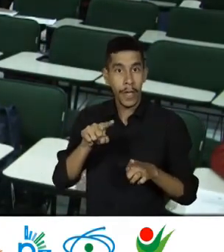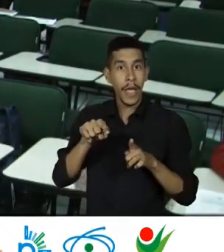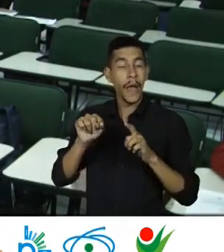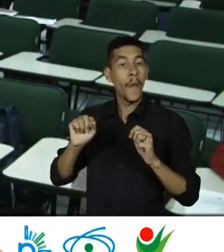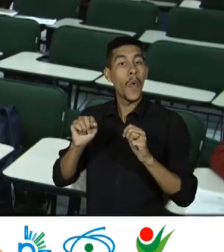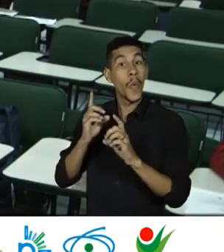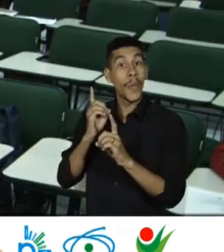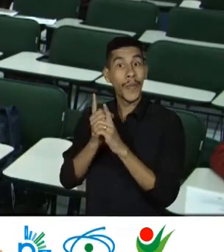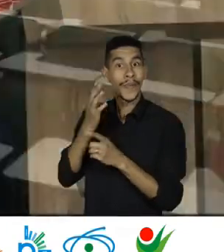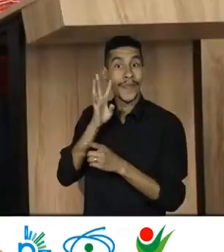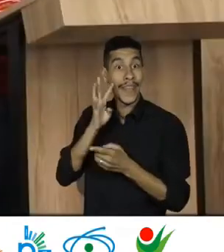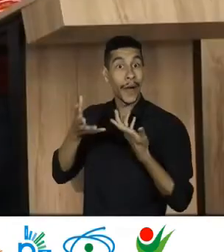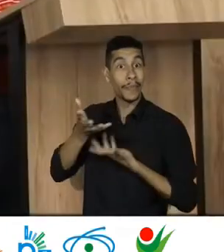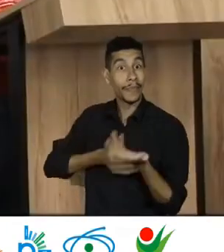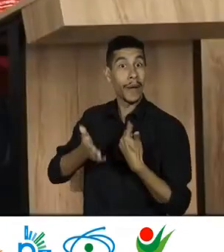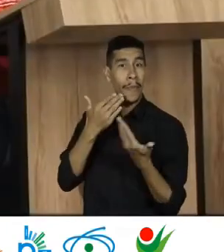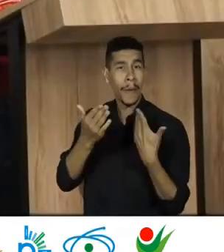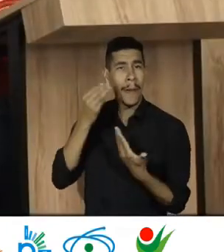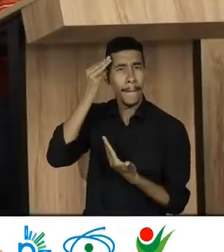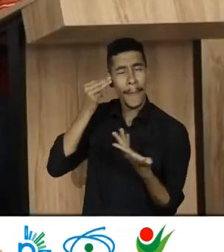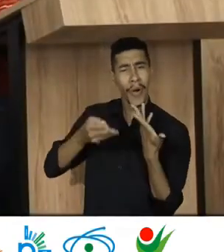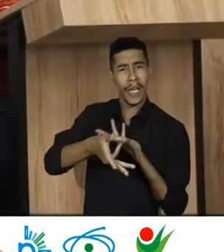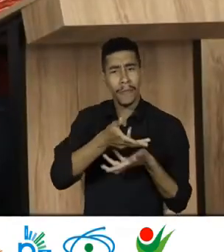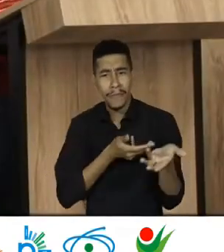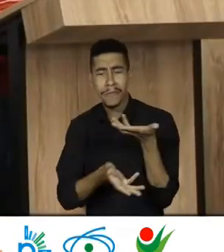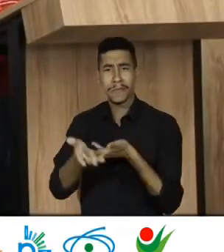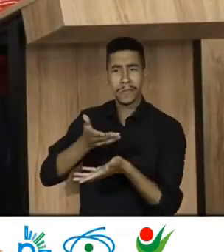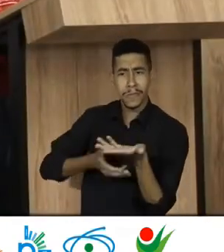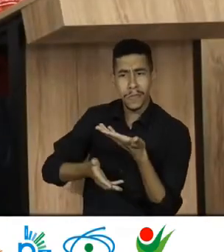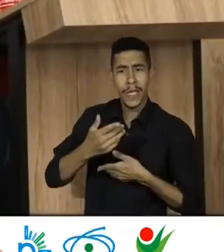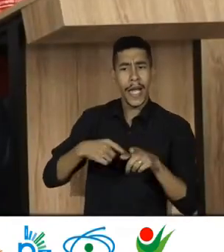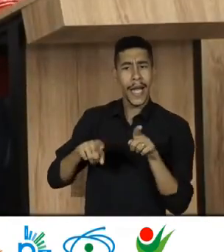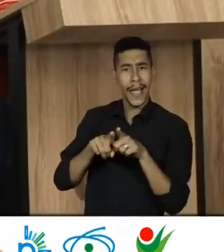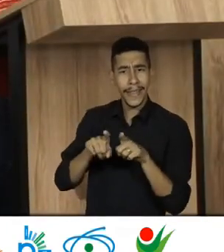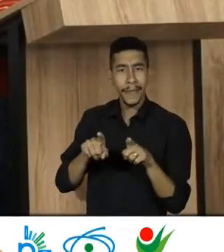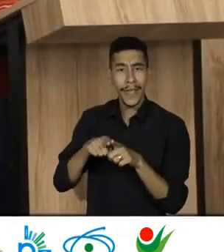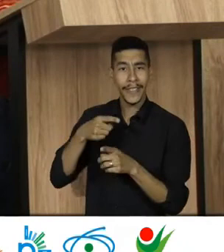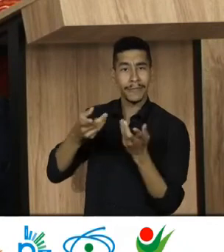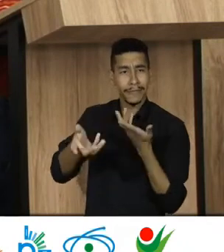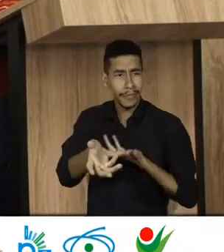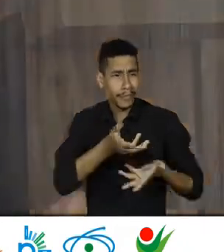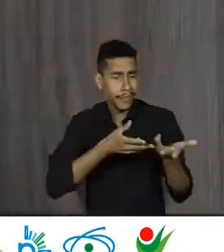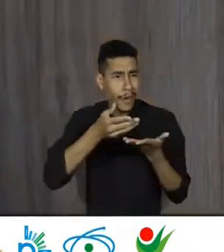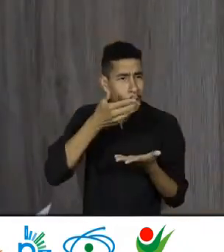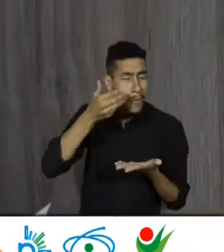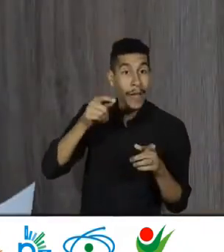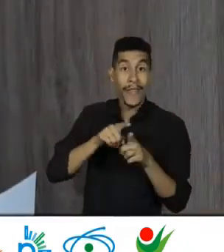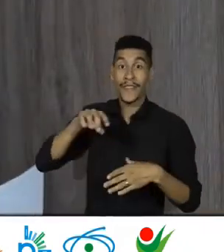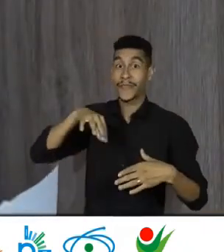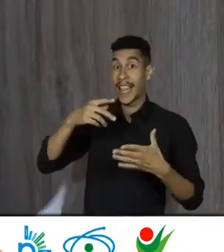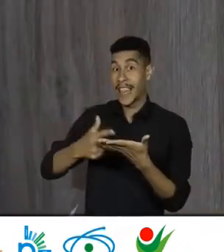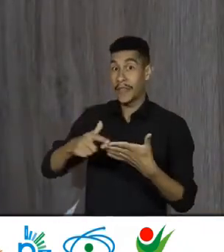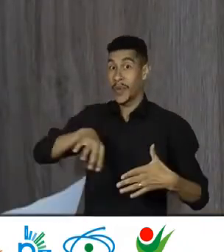encontro Muito bacana De muitas memórias Mas também De muitas trocas Com sorteio De